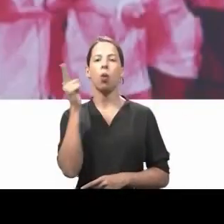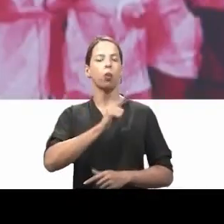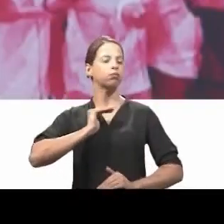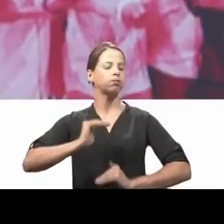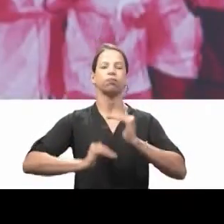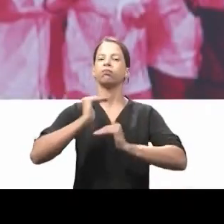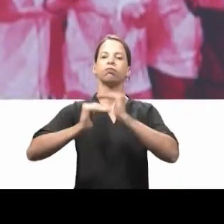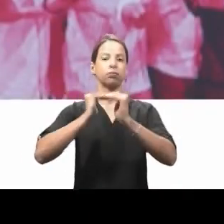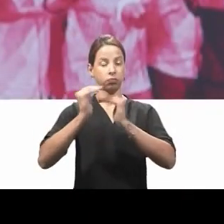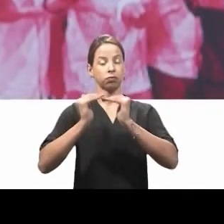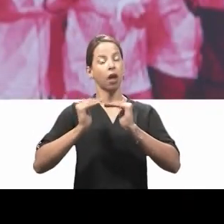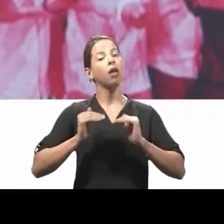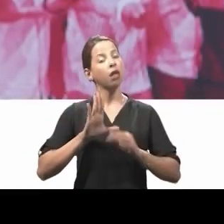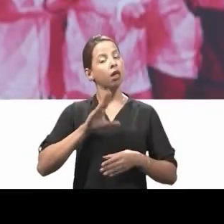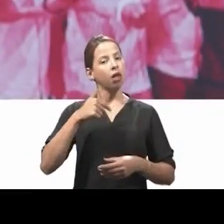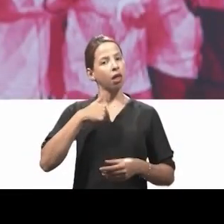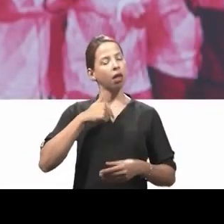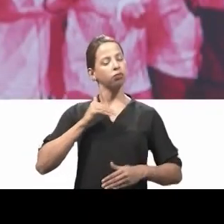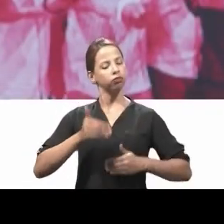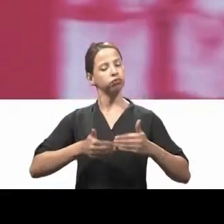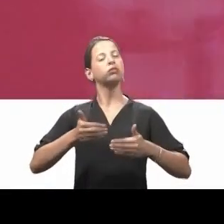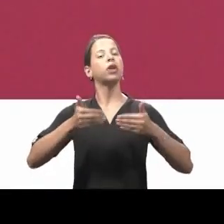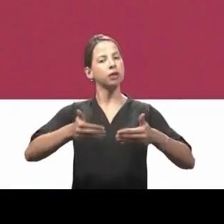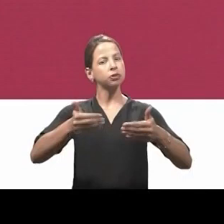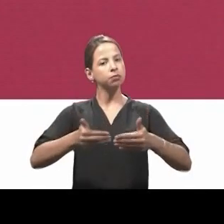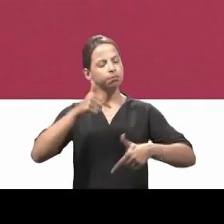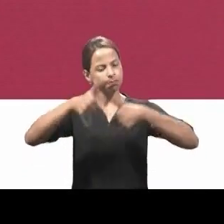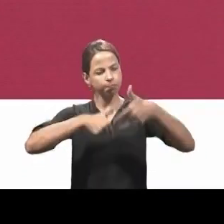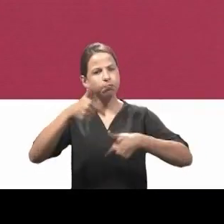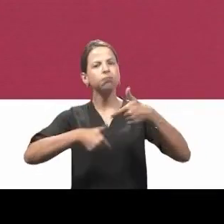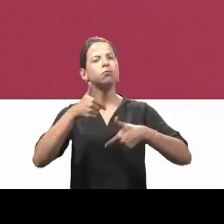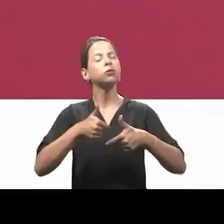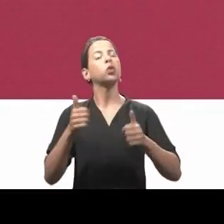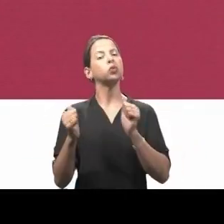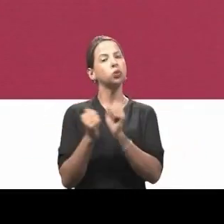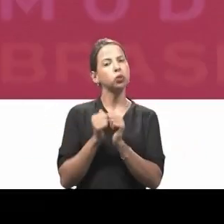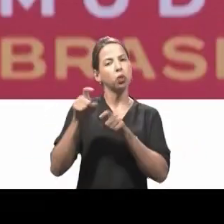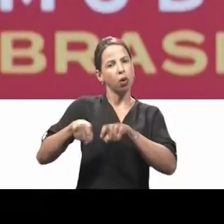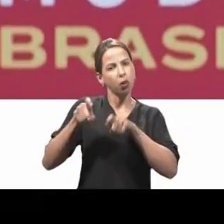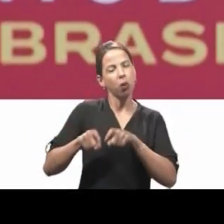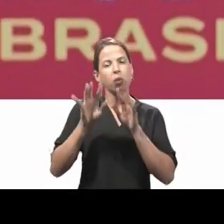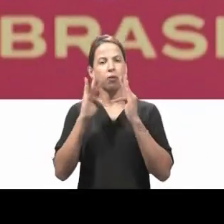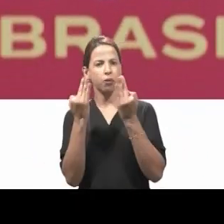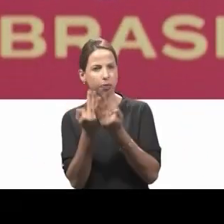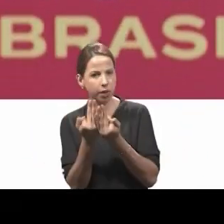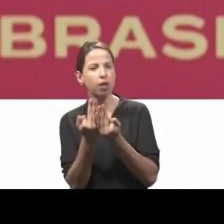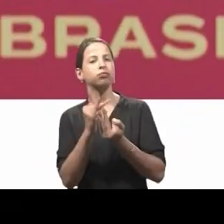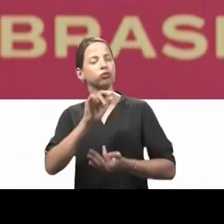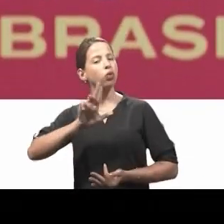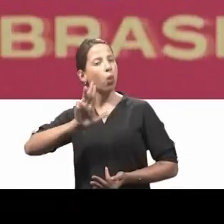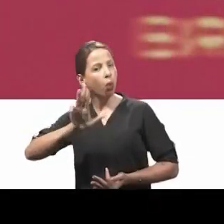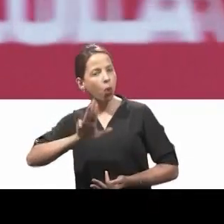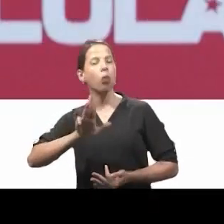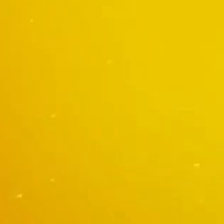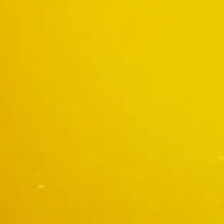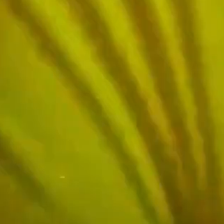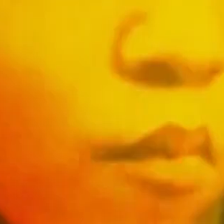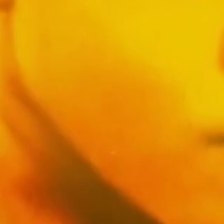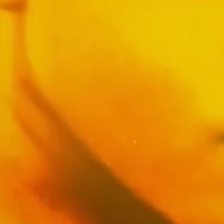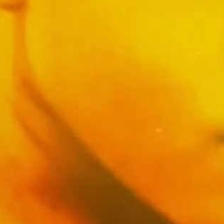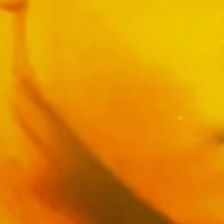avançado muito mais. Na Assembleia, vou trabalhar pela agricultura familiar com grandes parceiros Lula, Jerônimo e Otto.